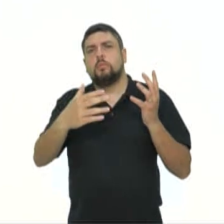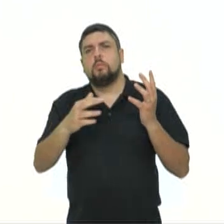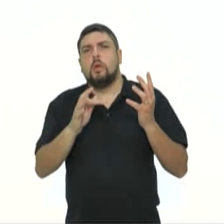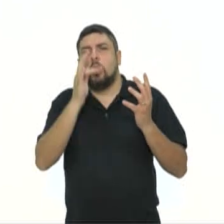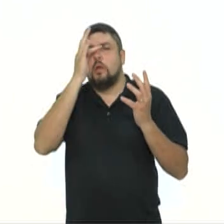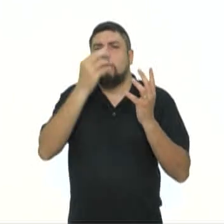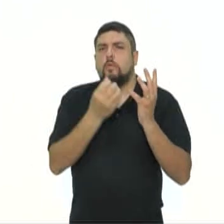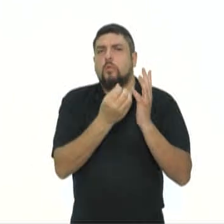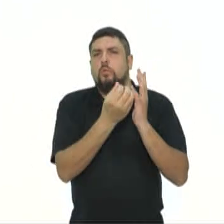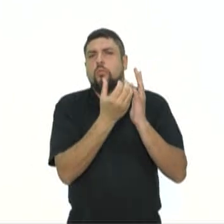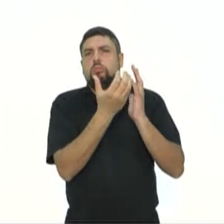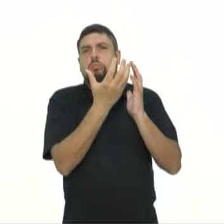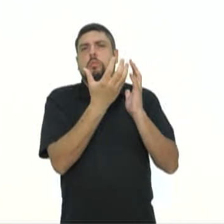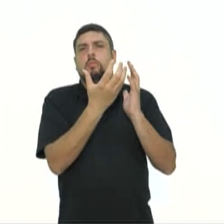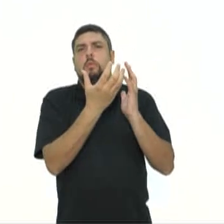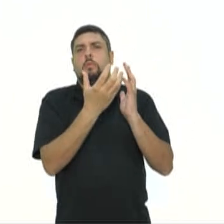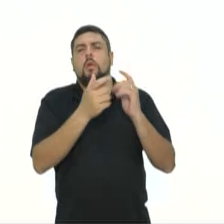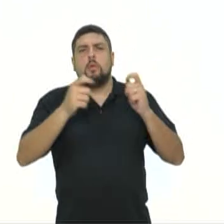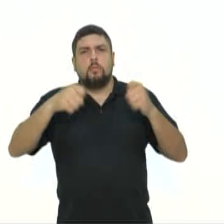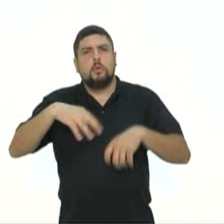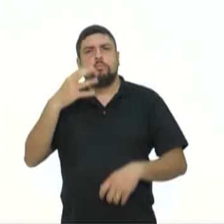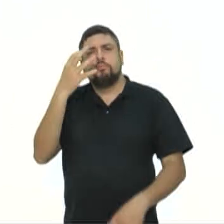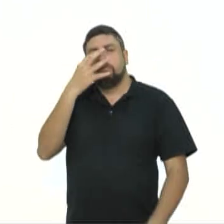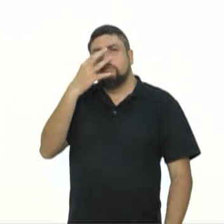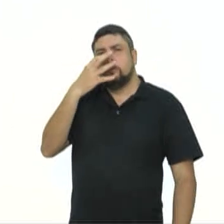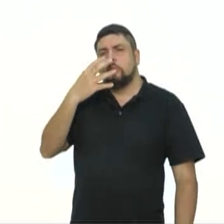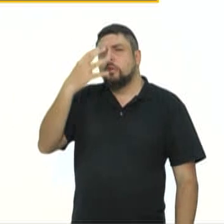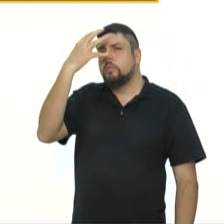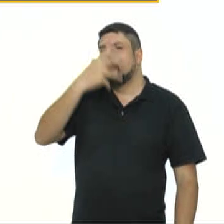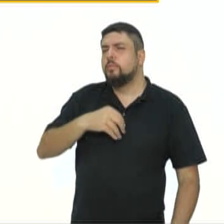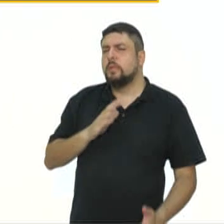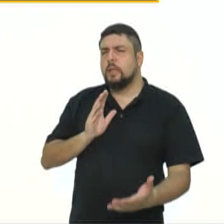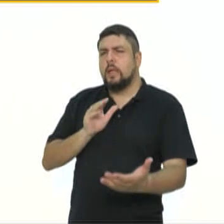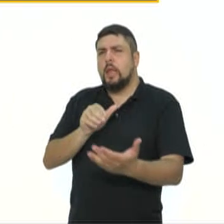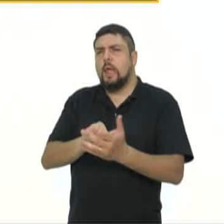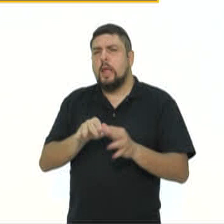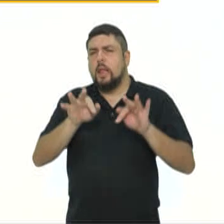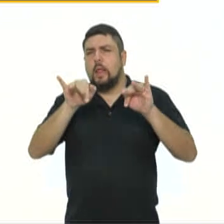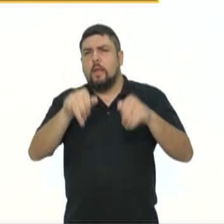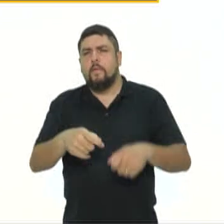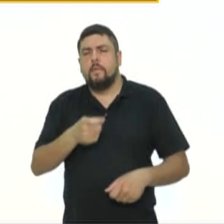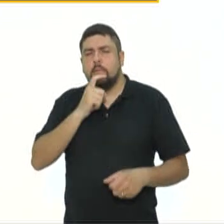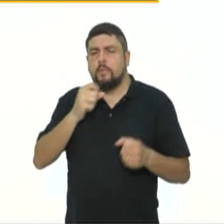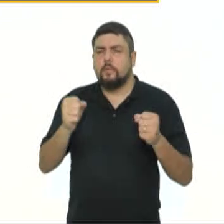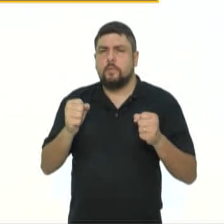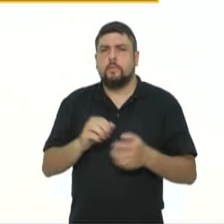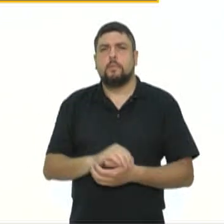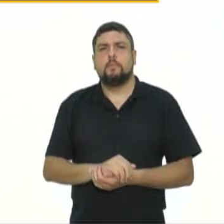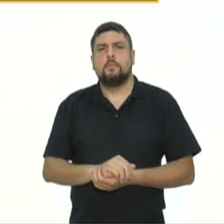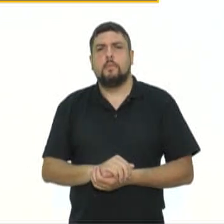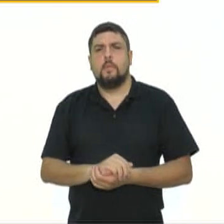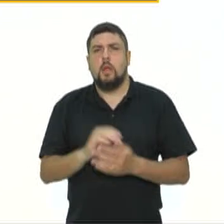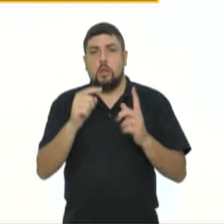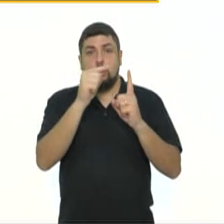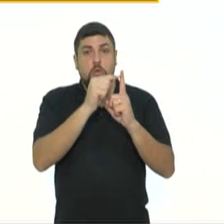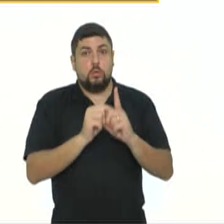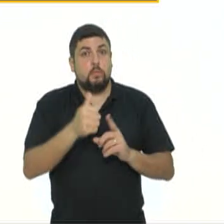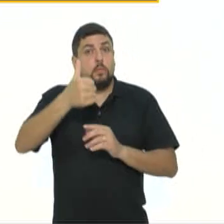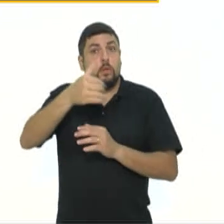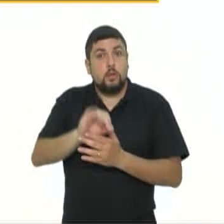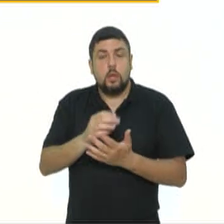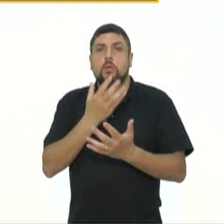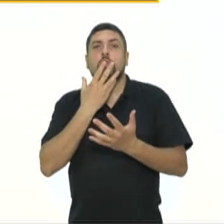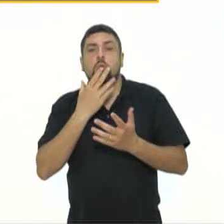desabrochar, o que garante os espetáculos dos IPs até o fim do inverno. São dez espécies de IP no Brasil, de cores diferentes.